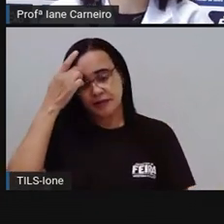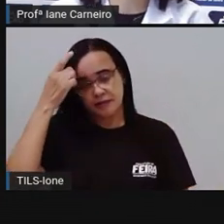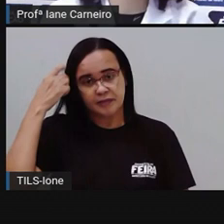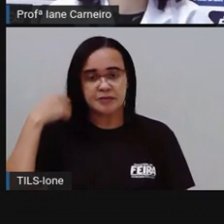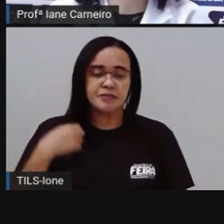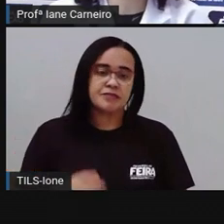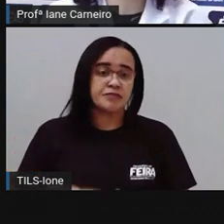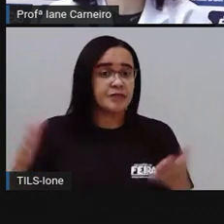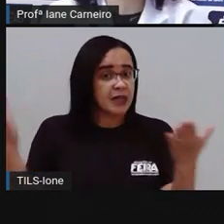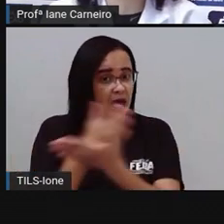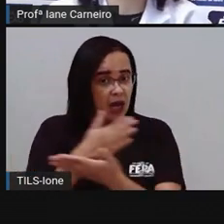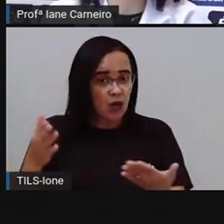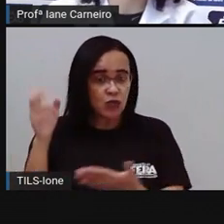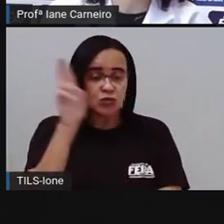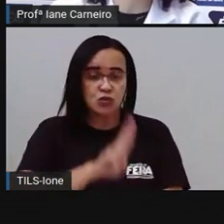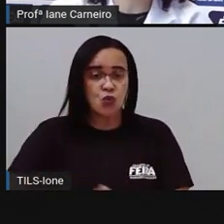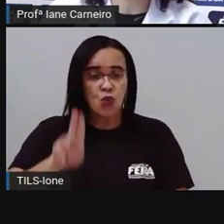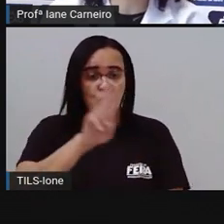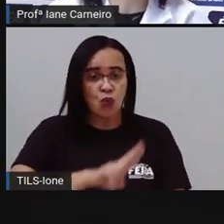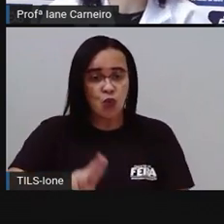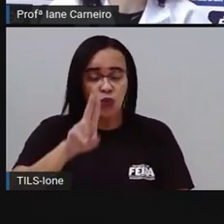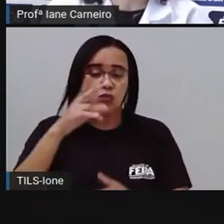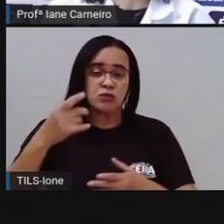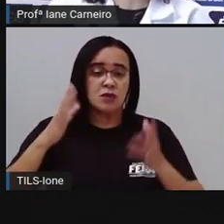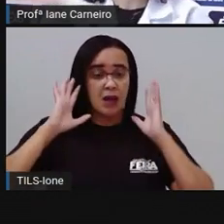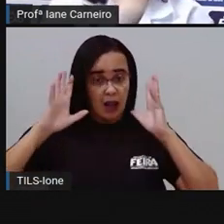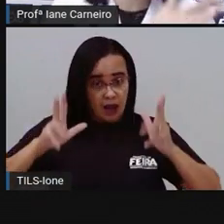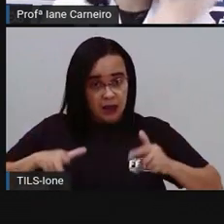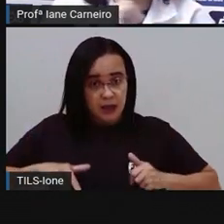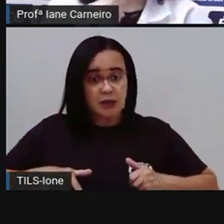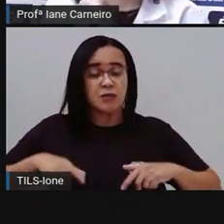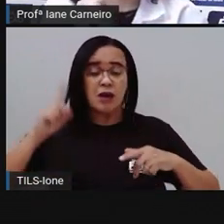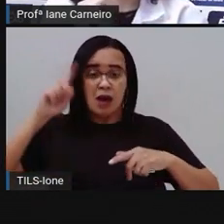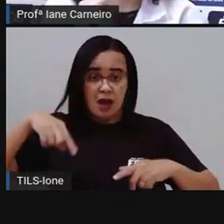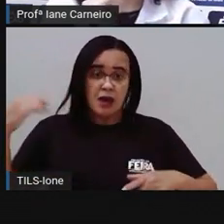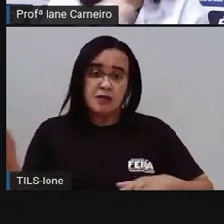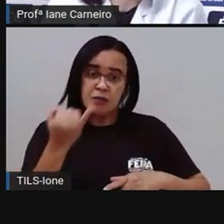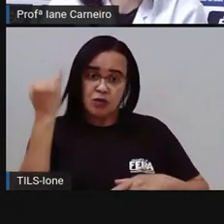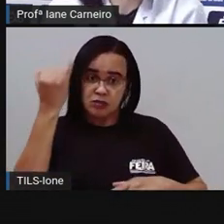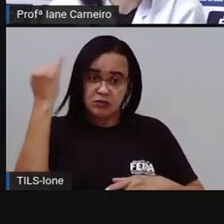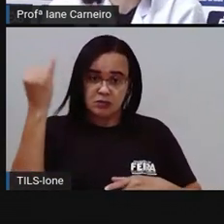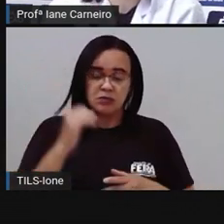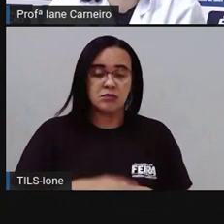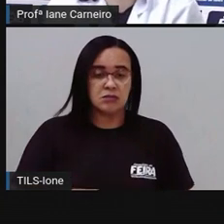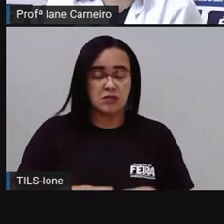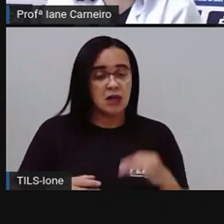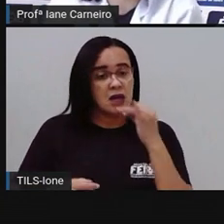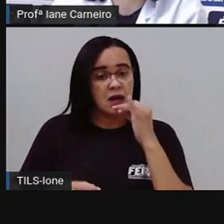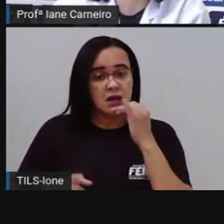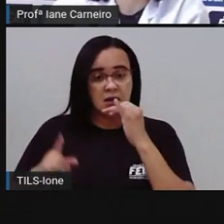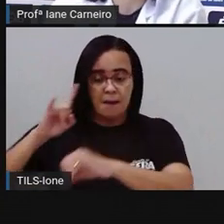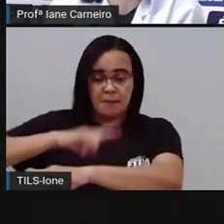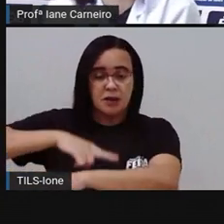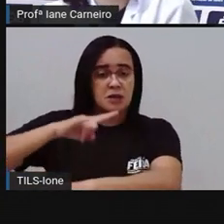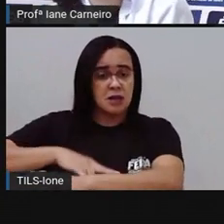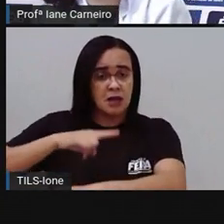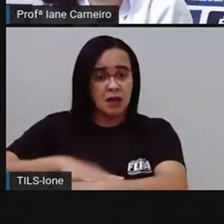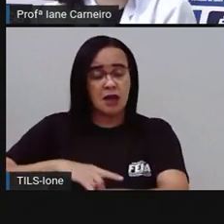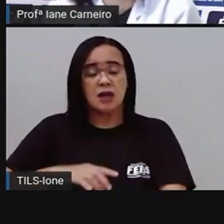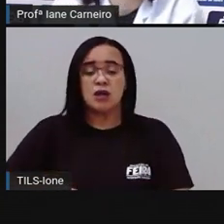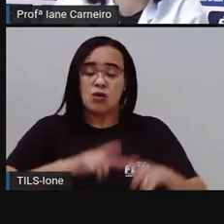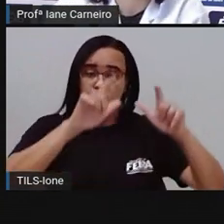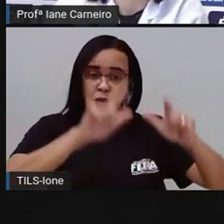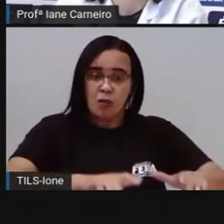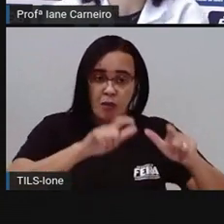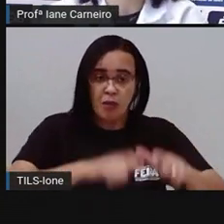Pro trouxe alguns produtos de limpeza que nós usamos para higienizar o banheiro, né? Higienizar a cozinha, a